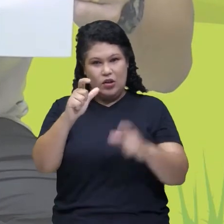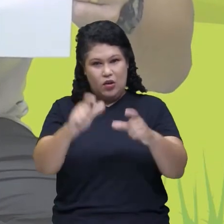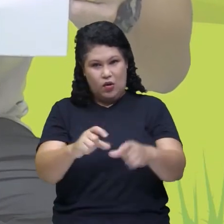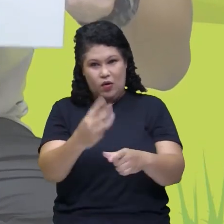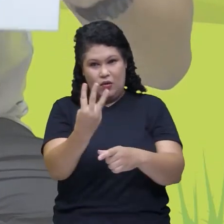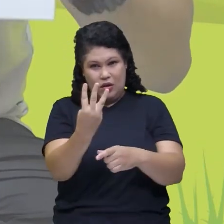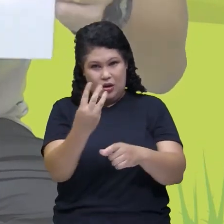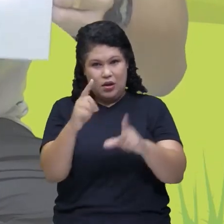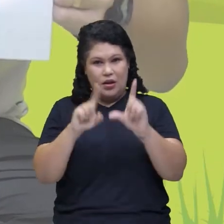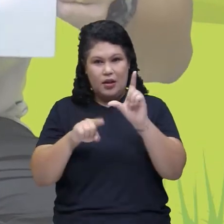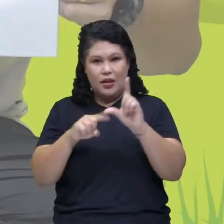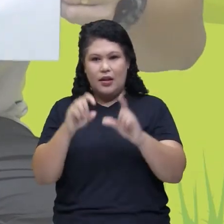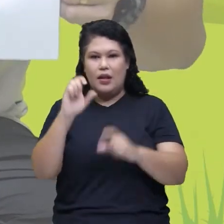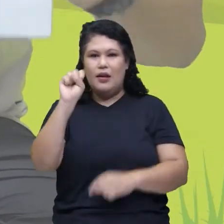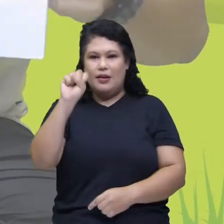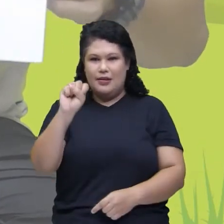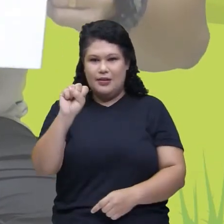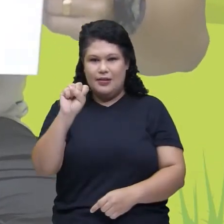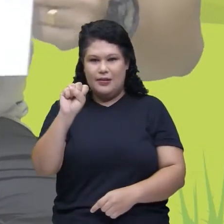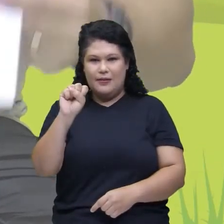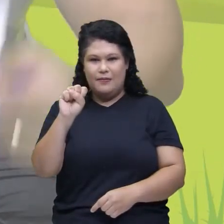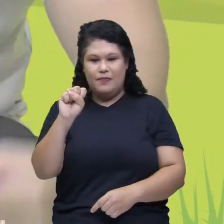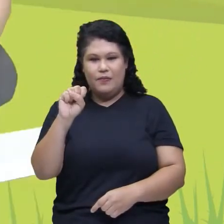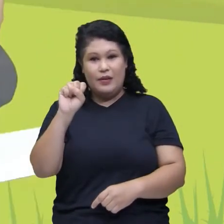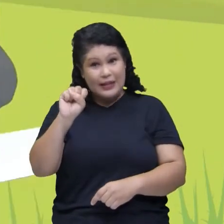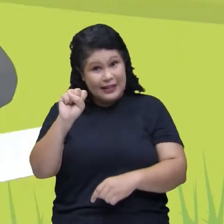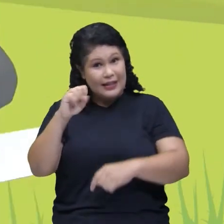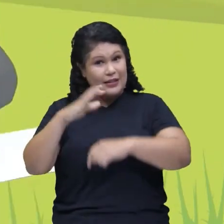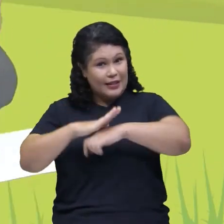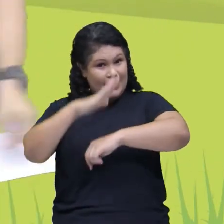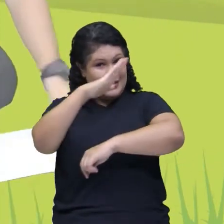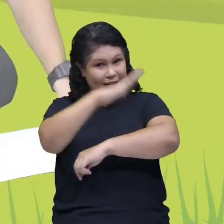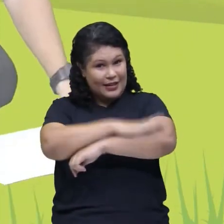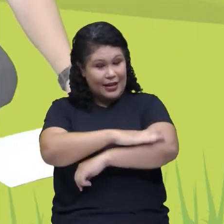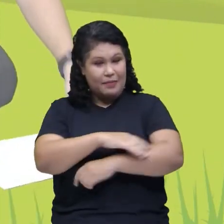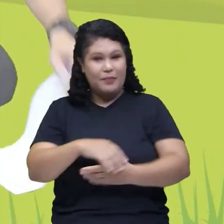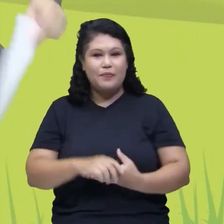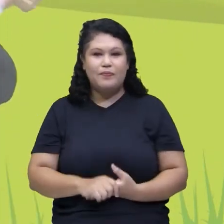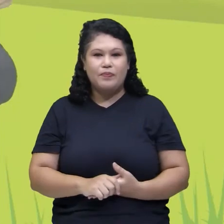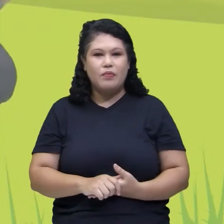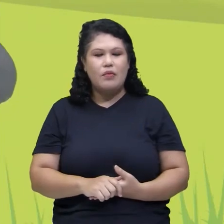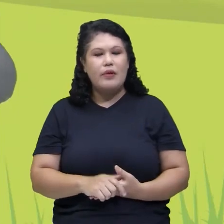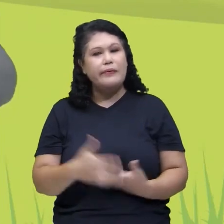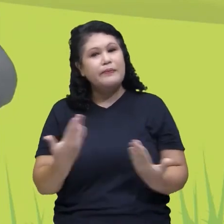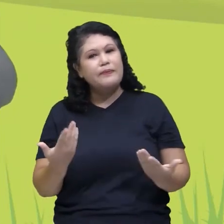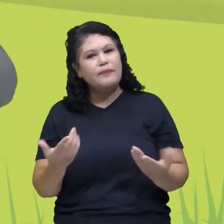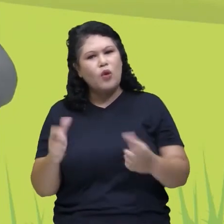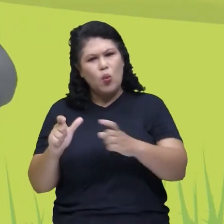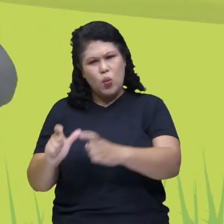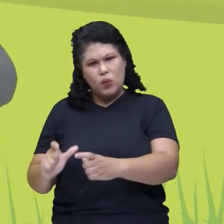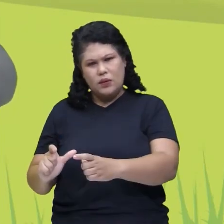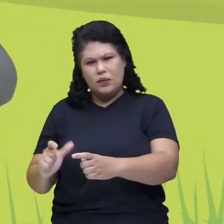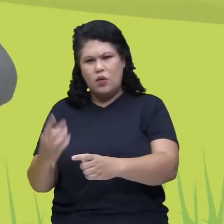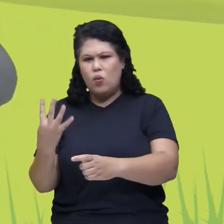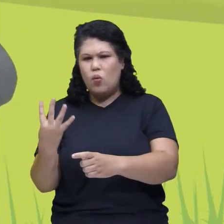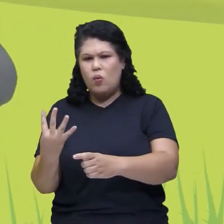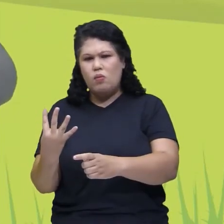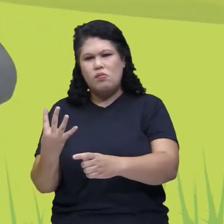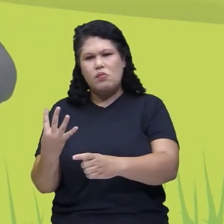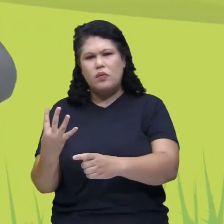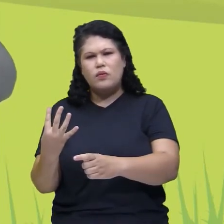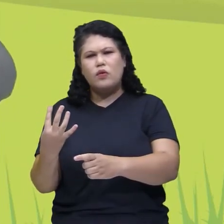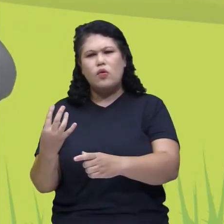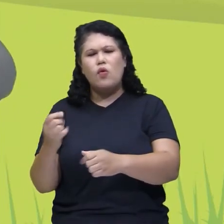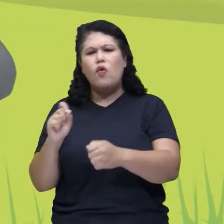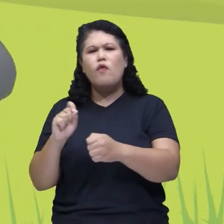eu fiz a letra S do sapinho. Puxa, muito legal. Hum, na estação número 4, nós